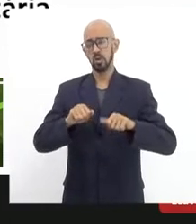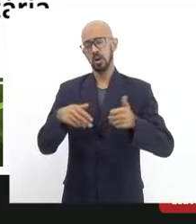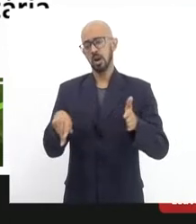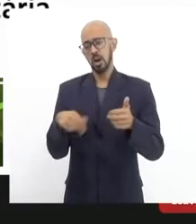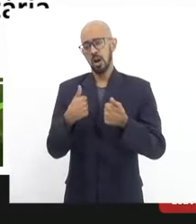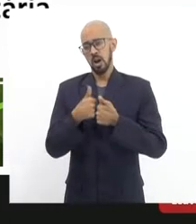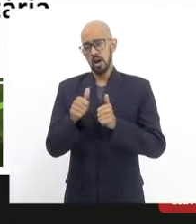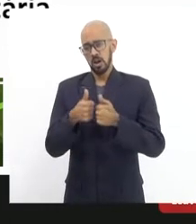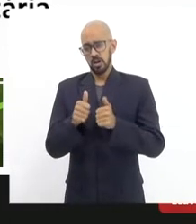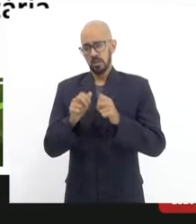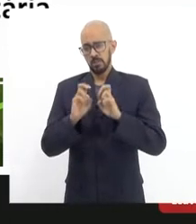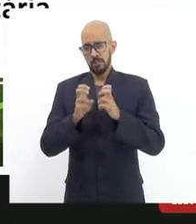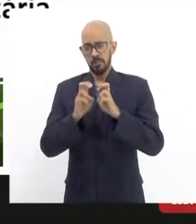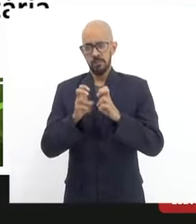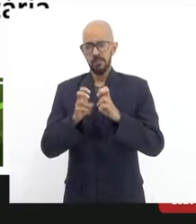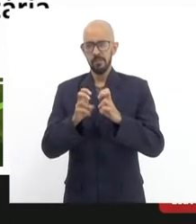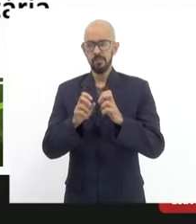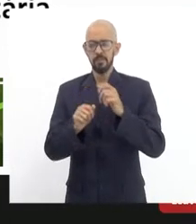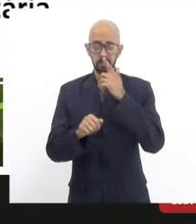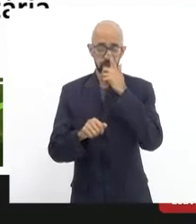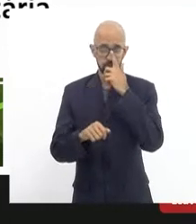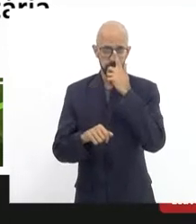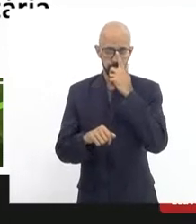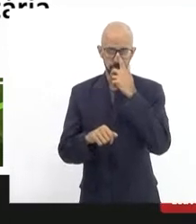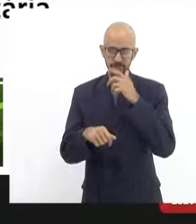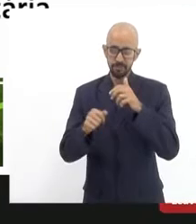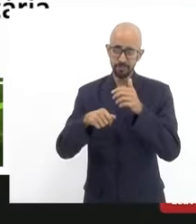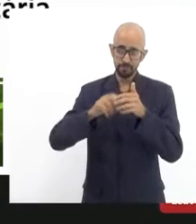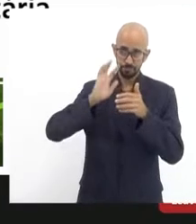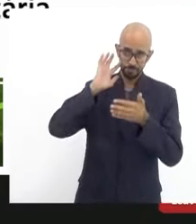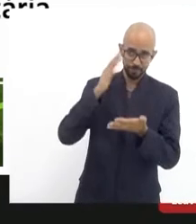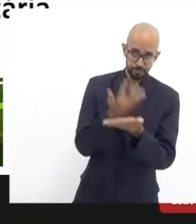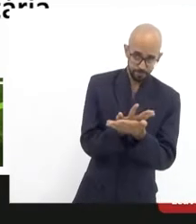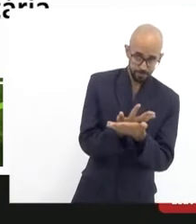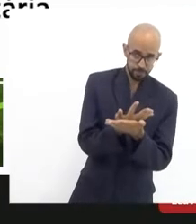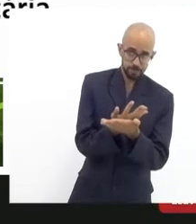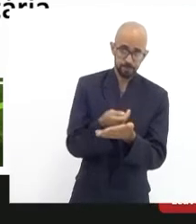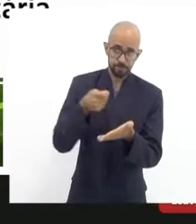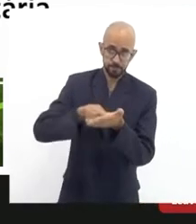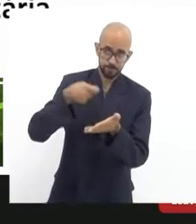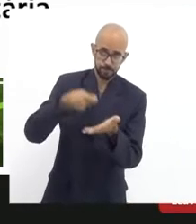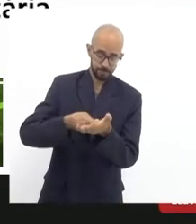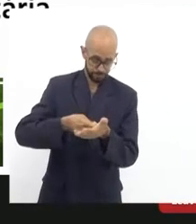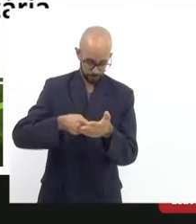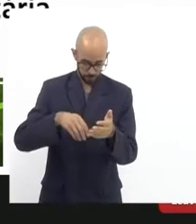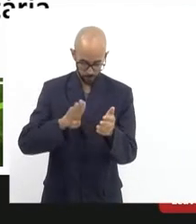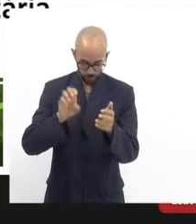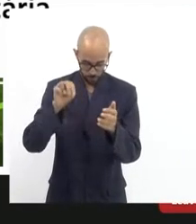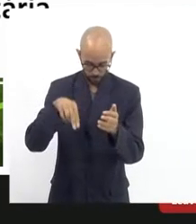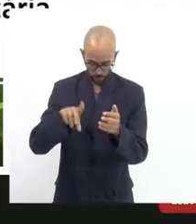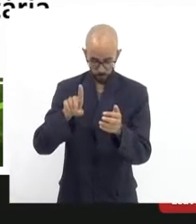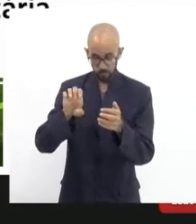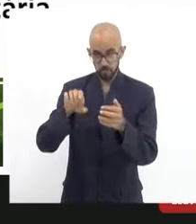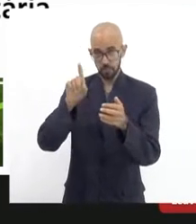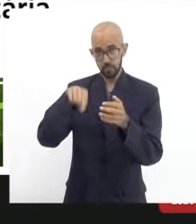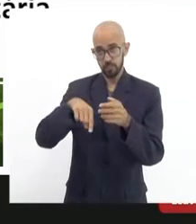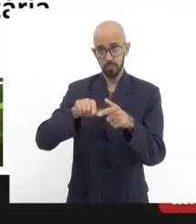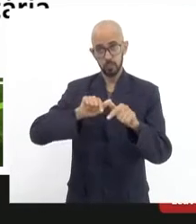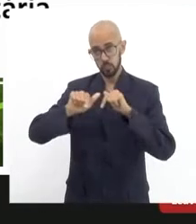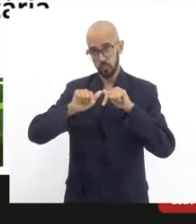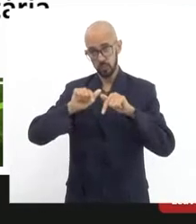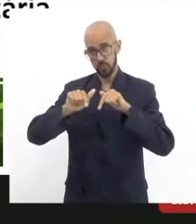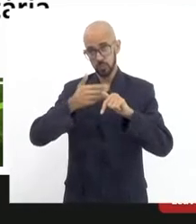sentença determina que o bonde de Santa Tereza é um serviço público de transporte por